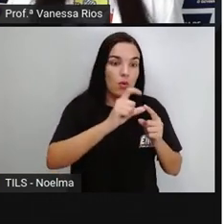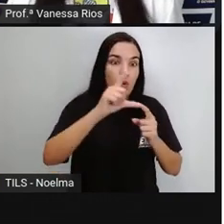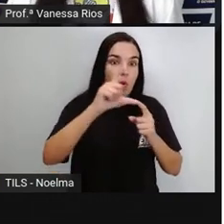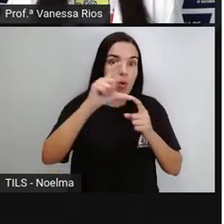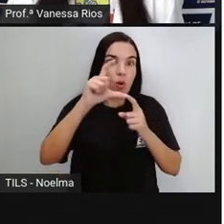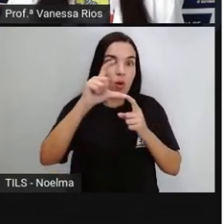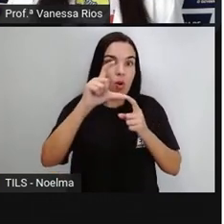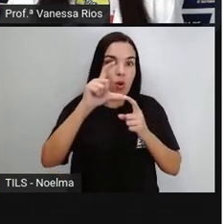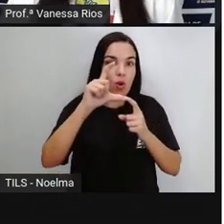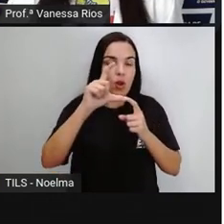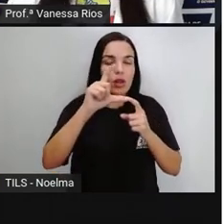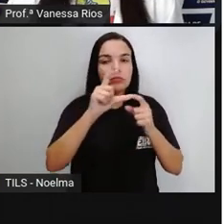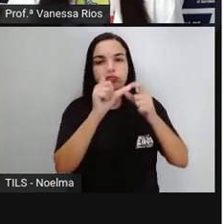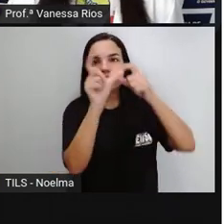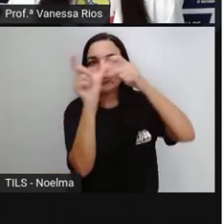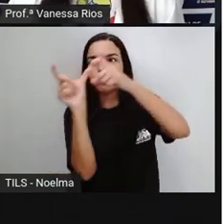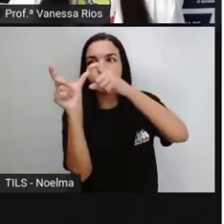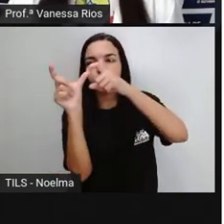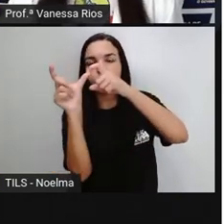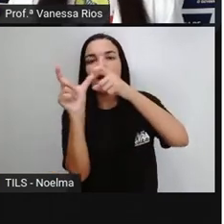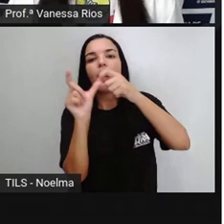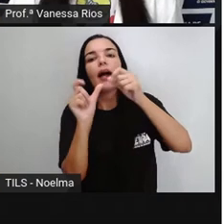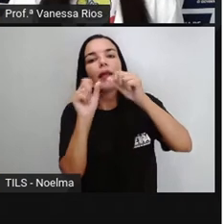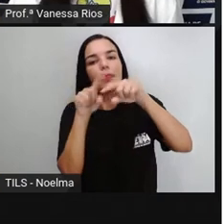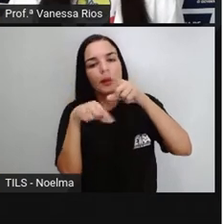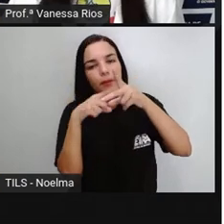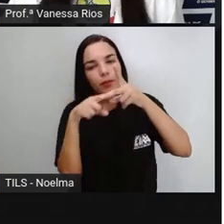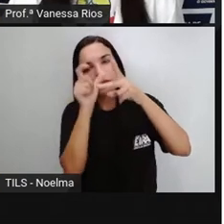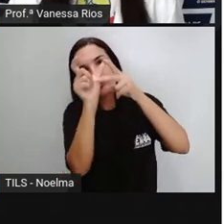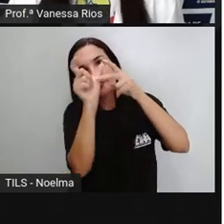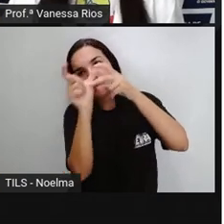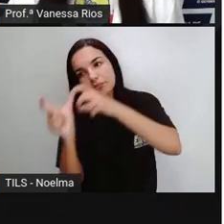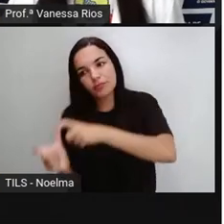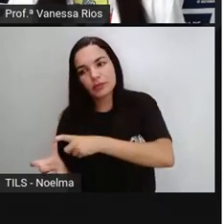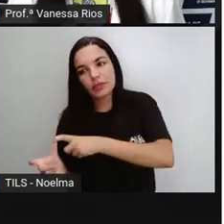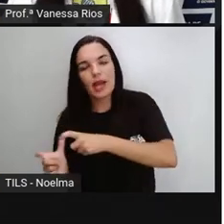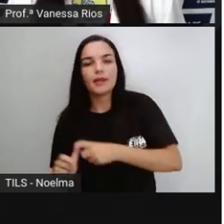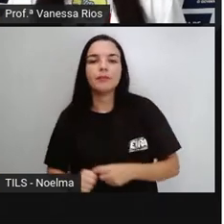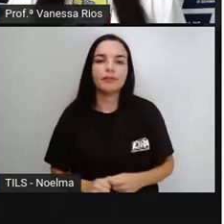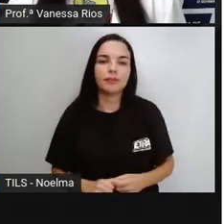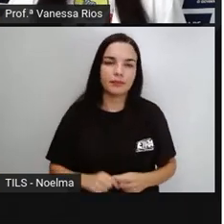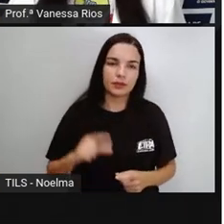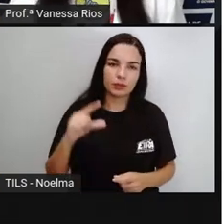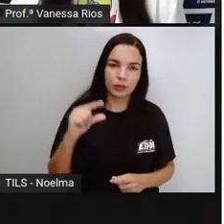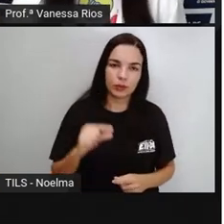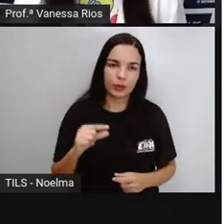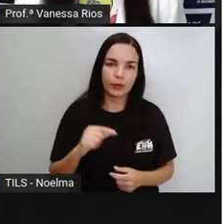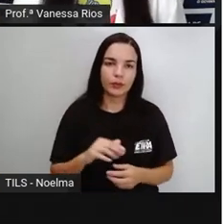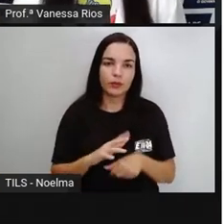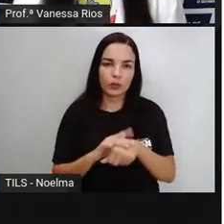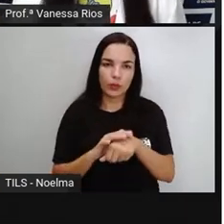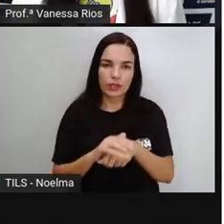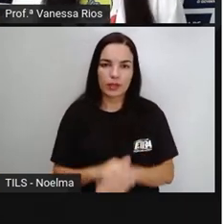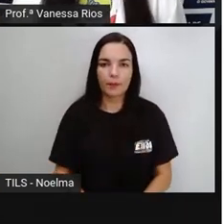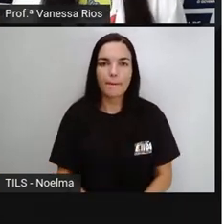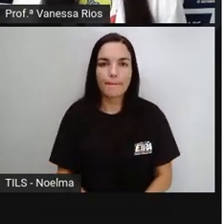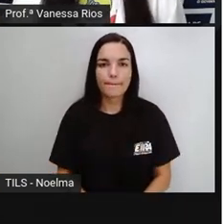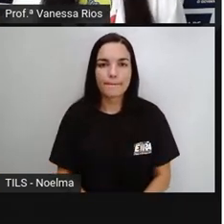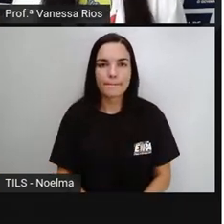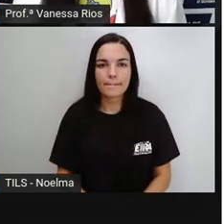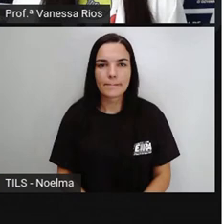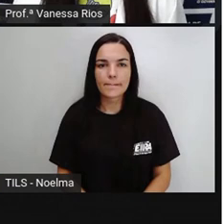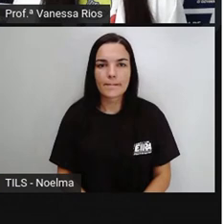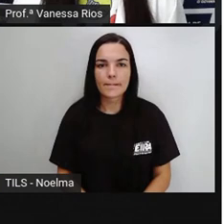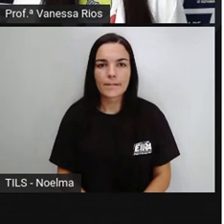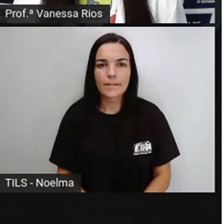anos, aí os surtos causados por alimentos contaminados, ele diminuiu. Vamos observar outro